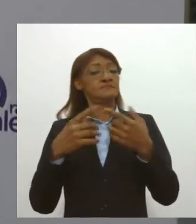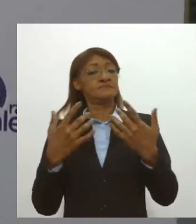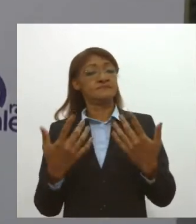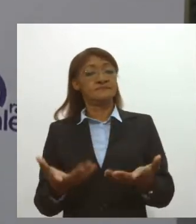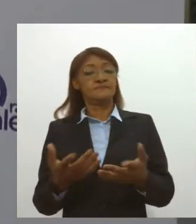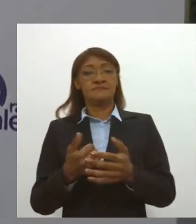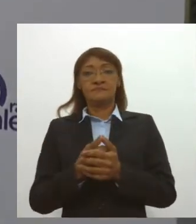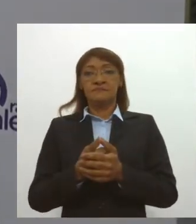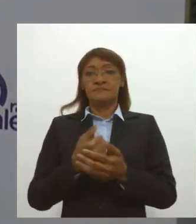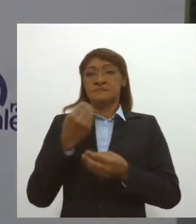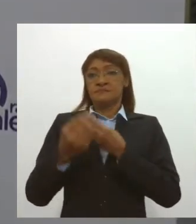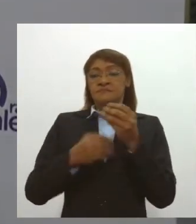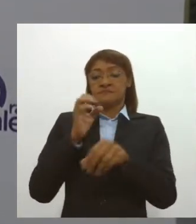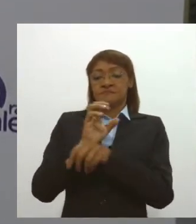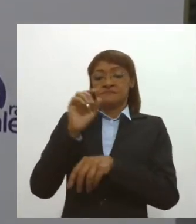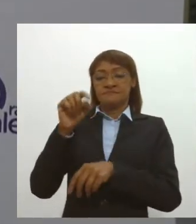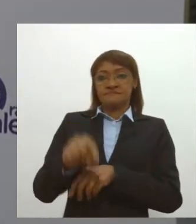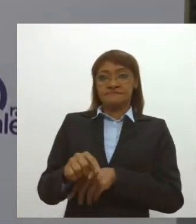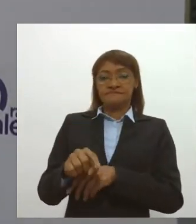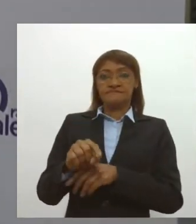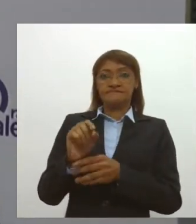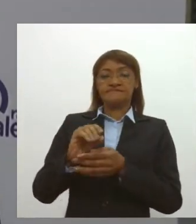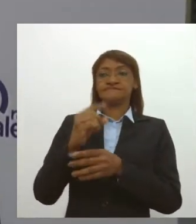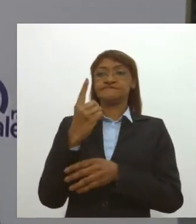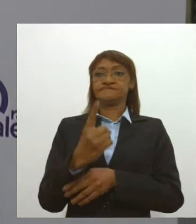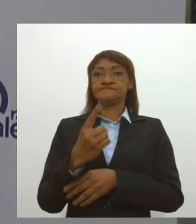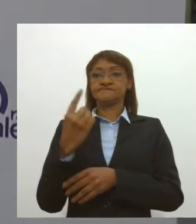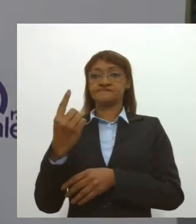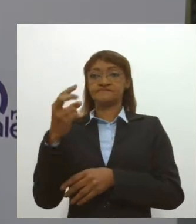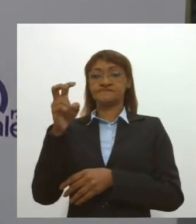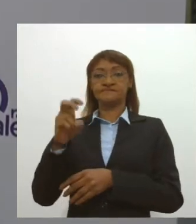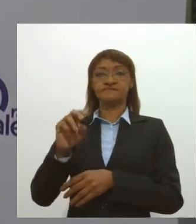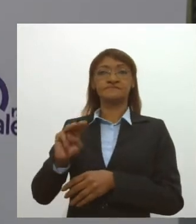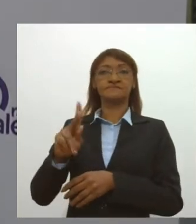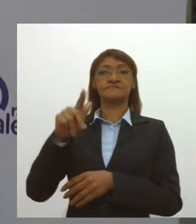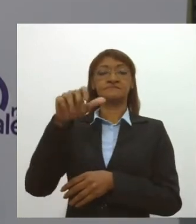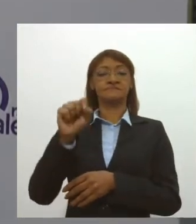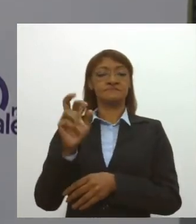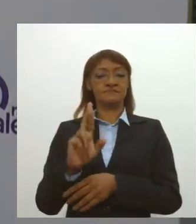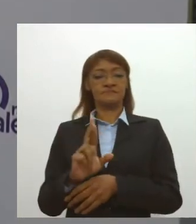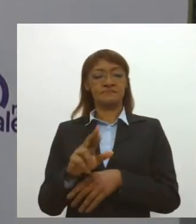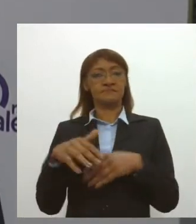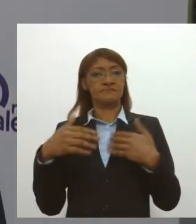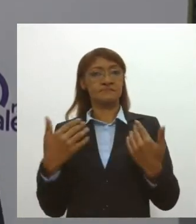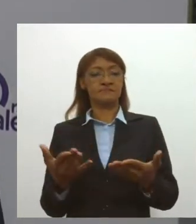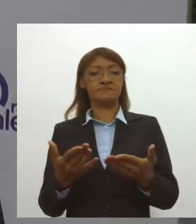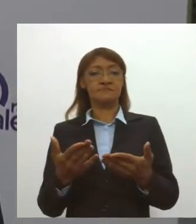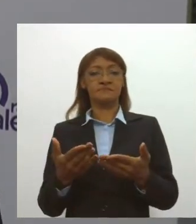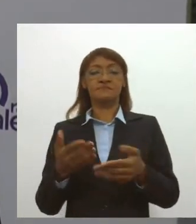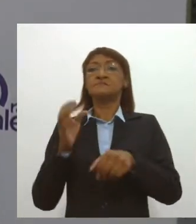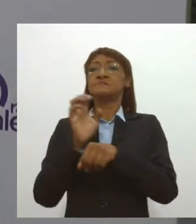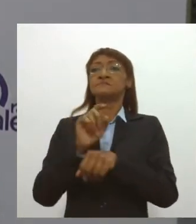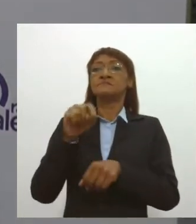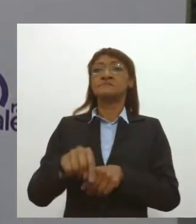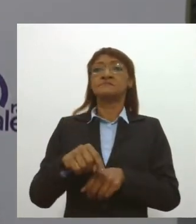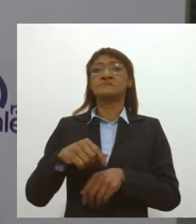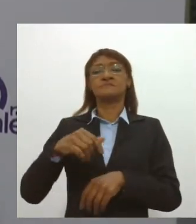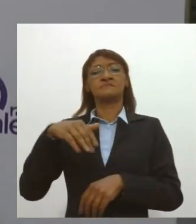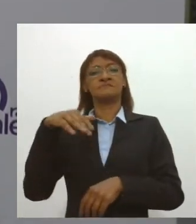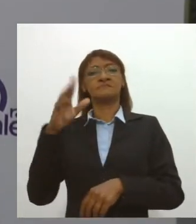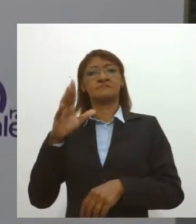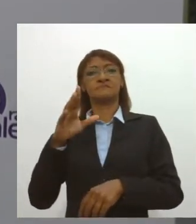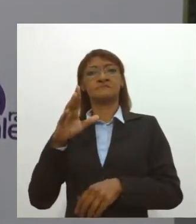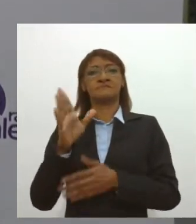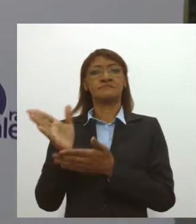de fundo de participação do estado, houve um crescimento de 115 milhões de reais. O que isso tem a dizer? Que o estado está arrecadando mais, está com mais